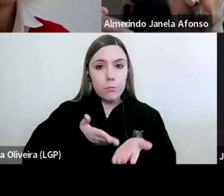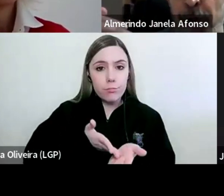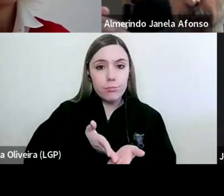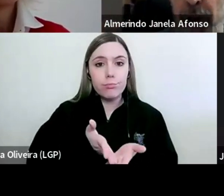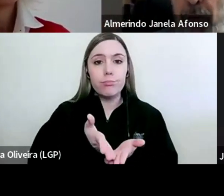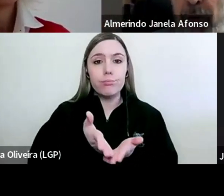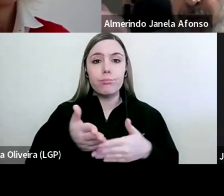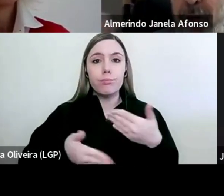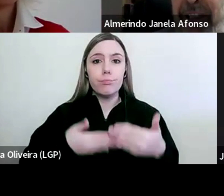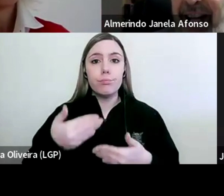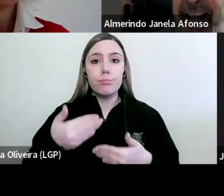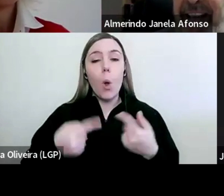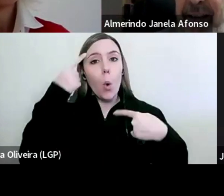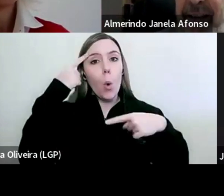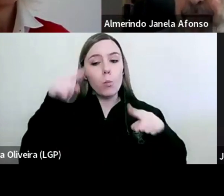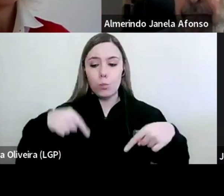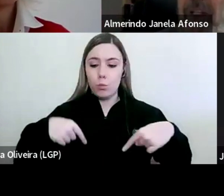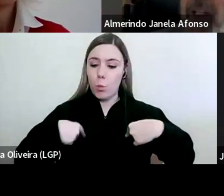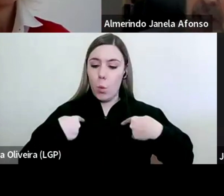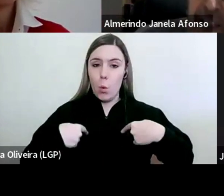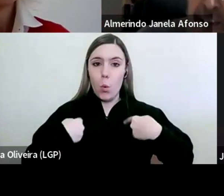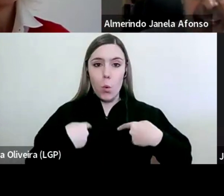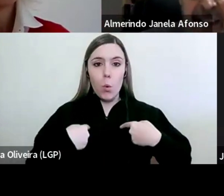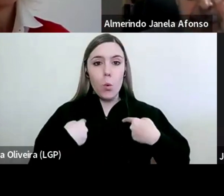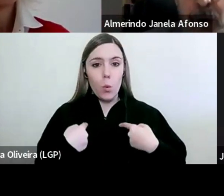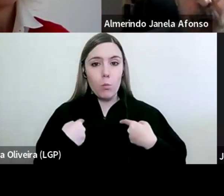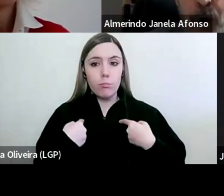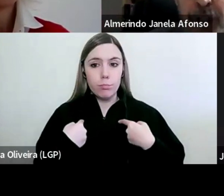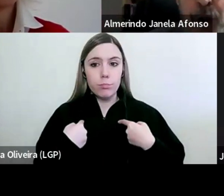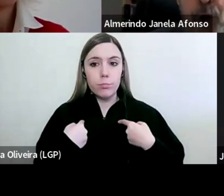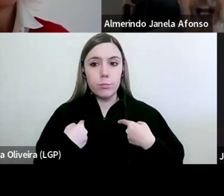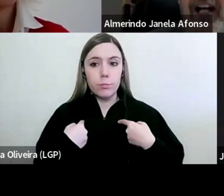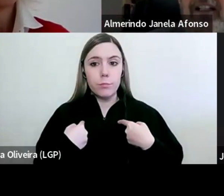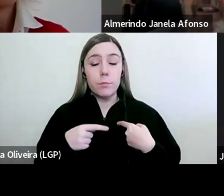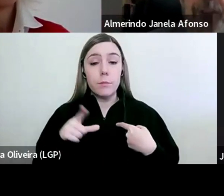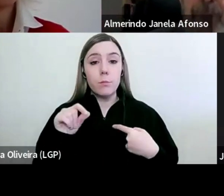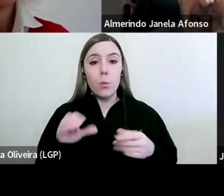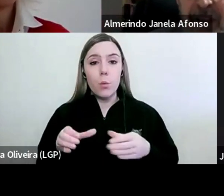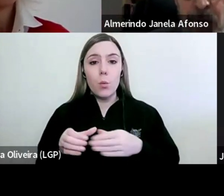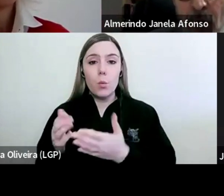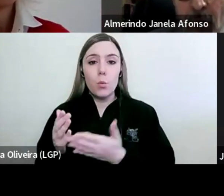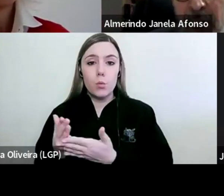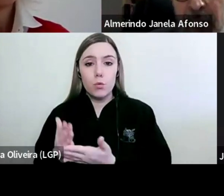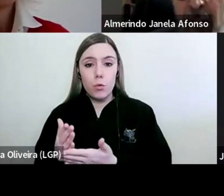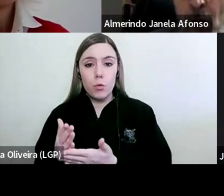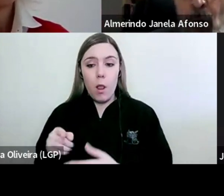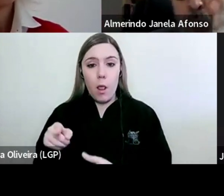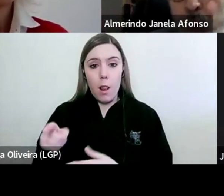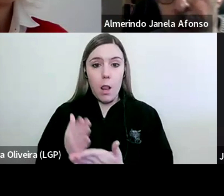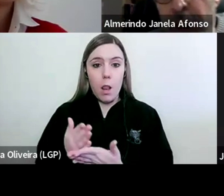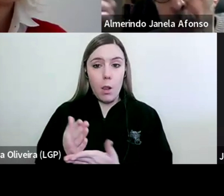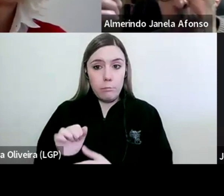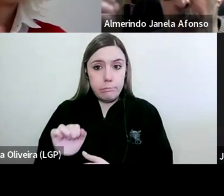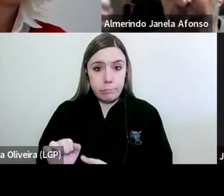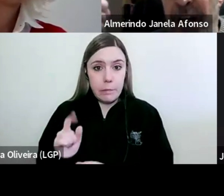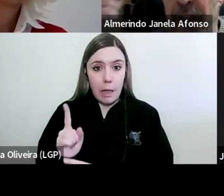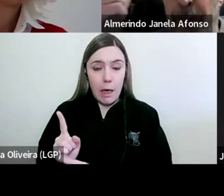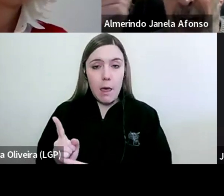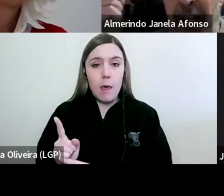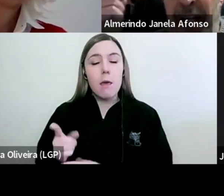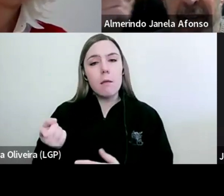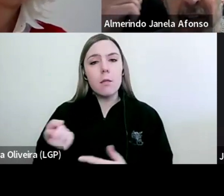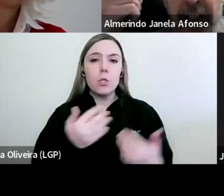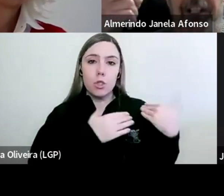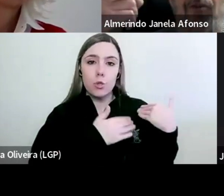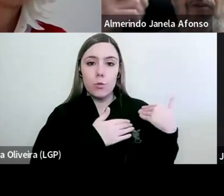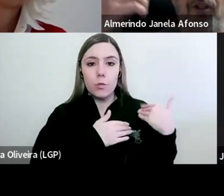próprio professor de uma forma direta e, indiretamente, o conselho escolar na respectiva escola, os únicos responsáveis